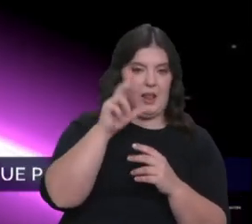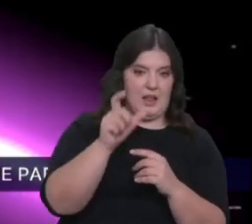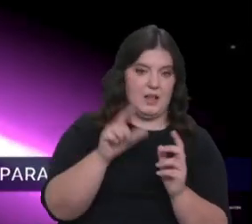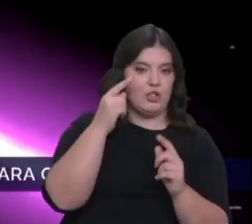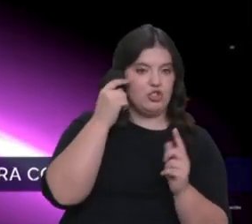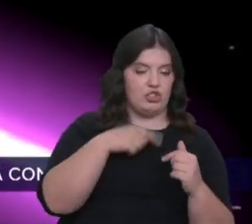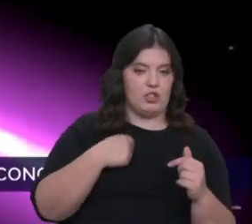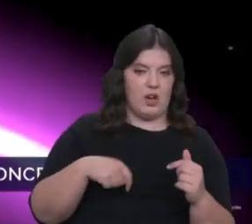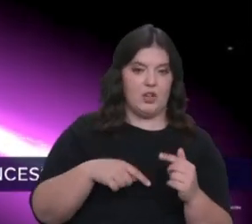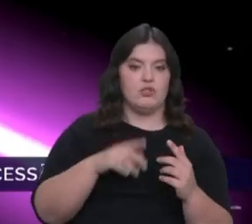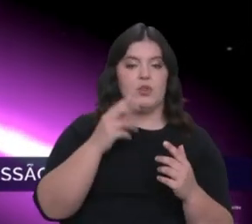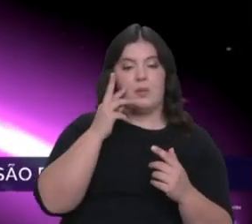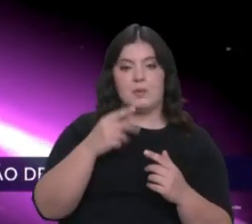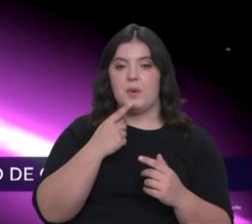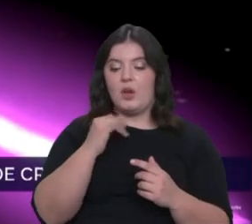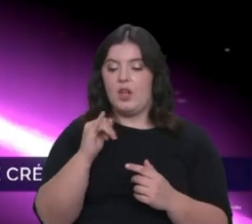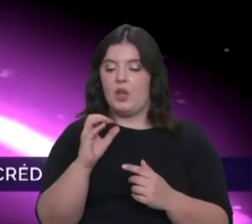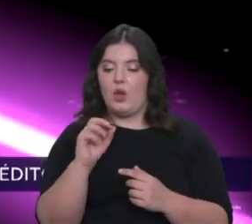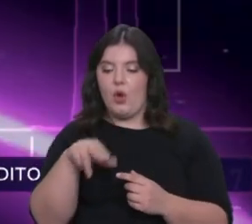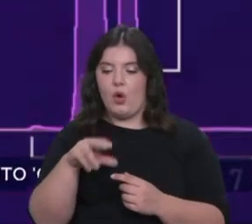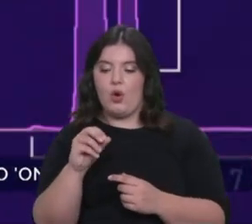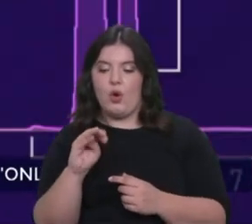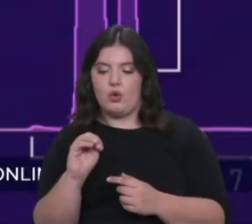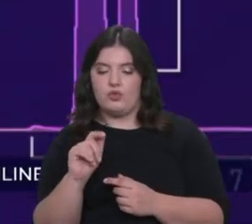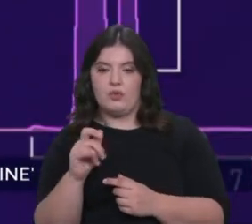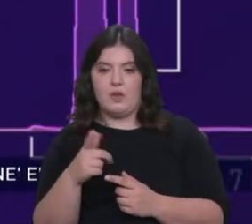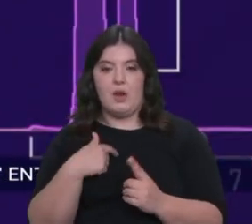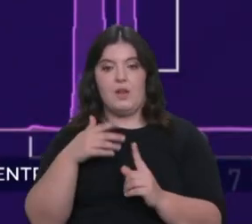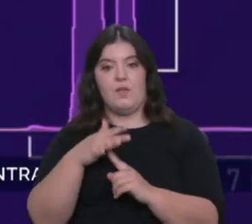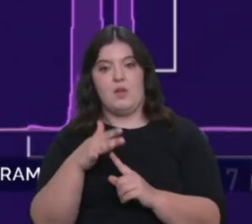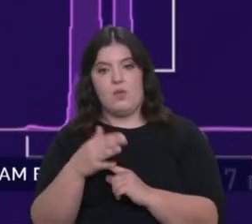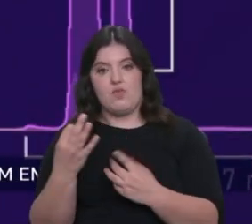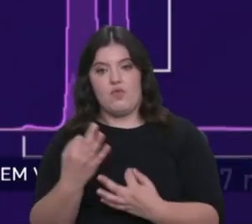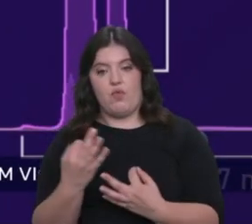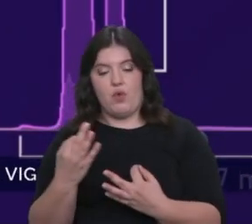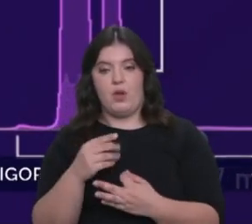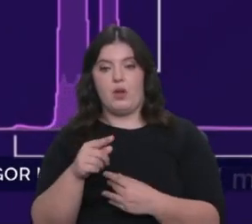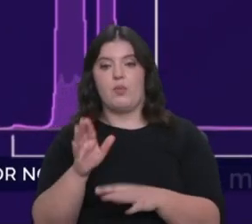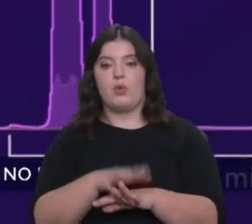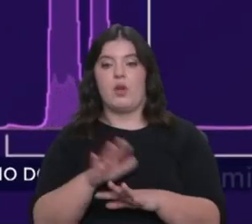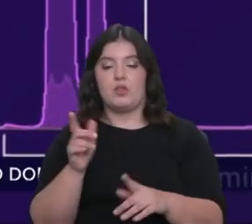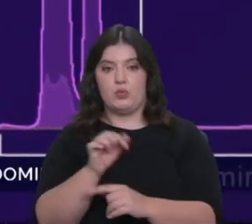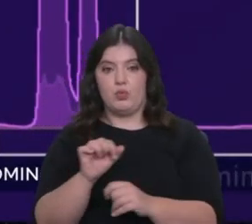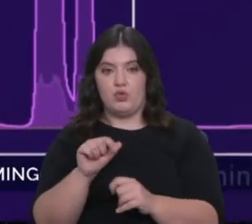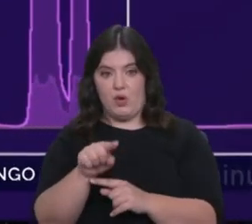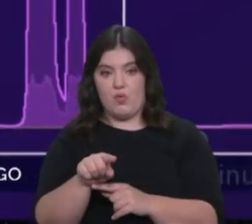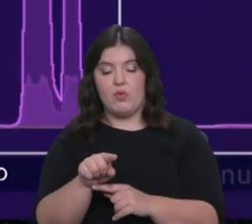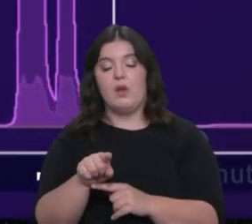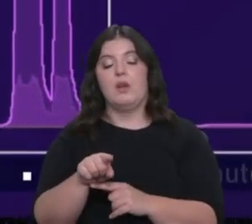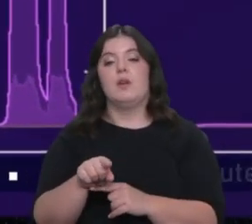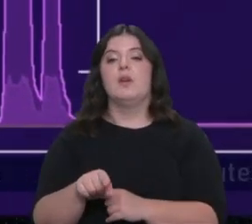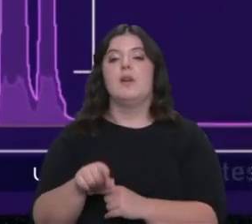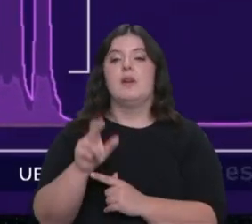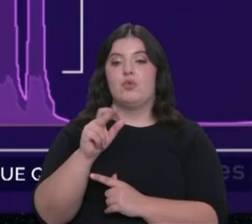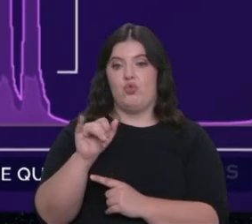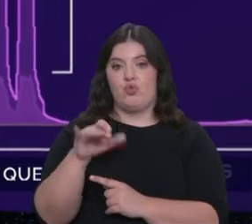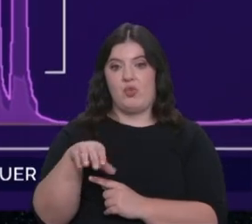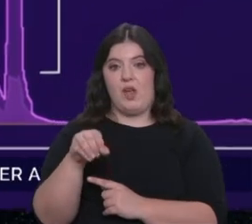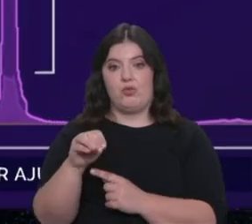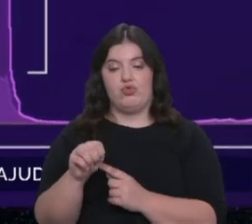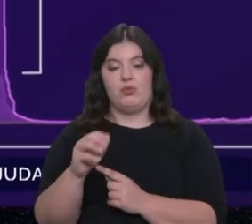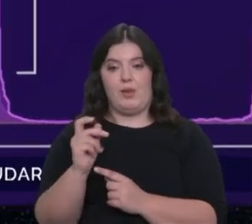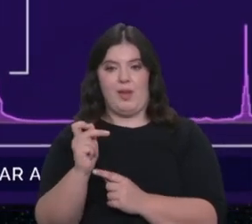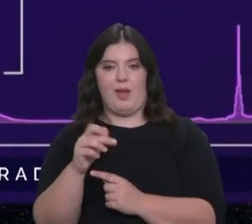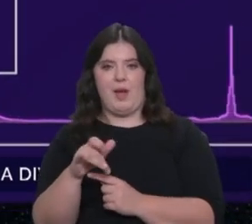que a ionosfera foi afetada, foi afetada com esta explosão de raios de gama. Quão afetada?